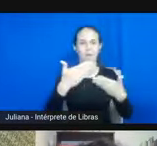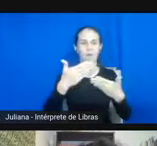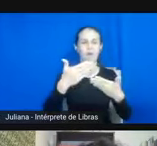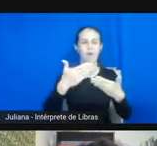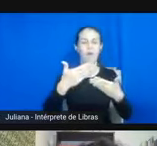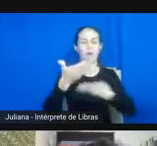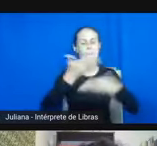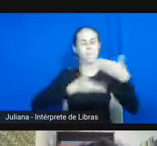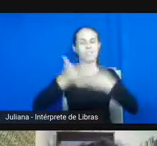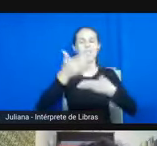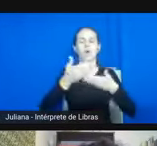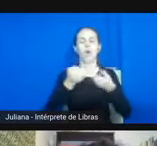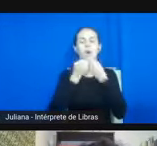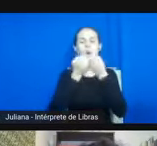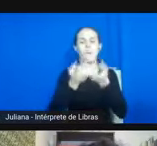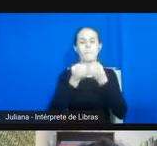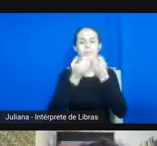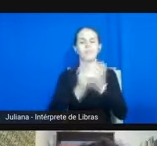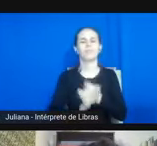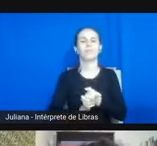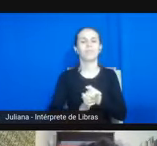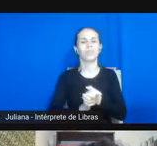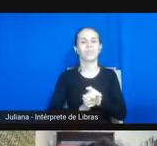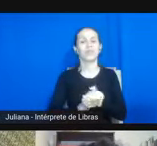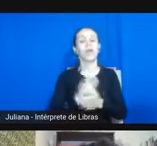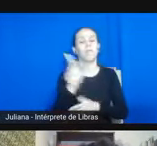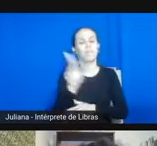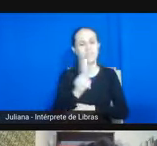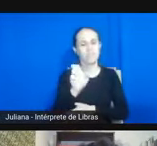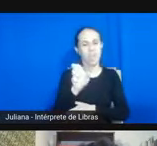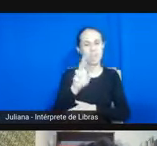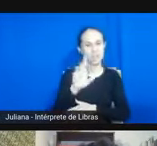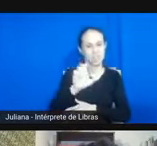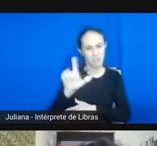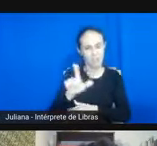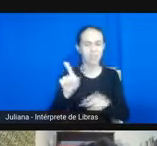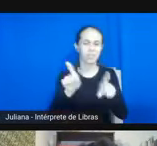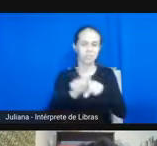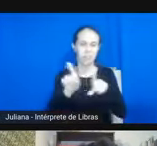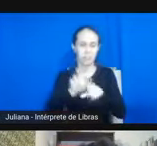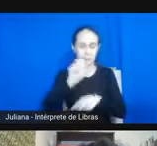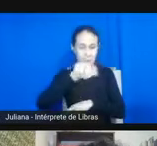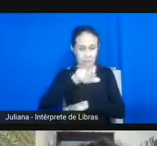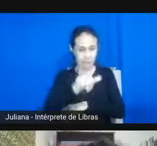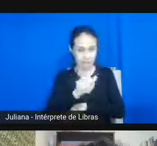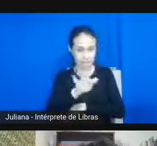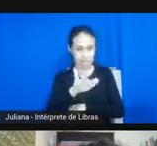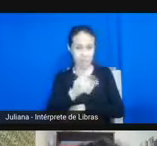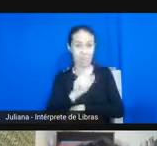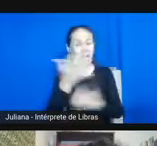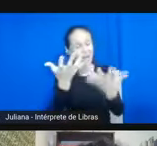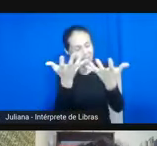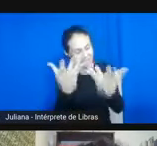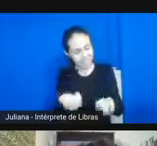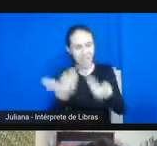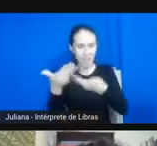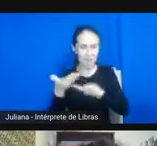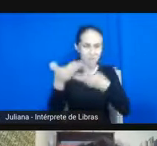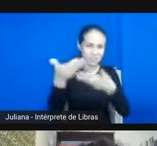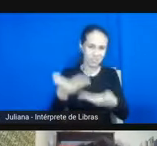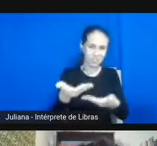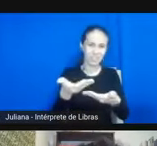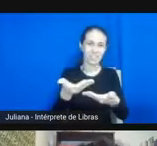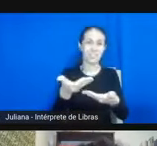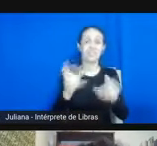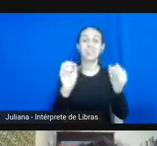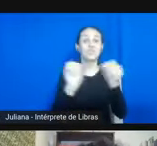comentou várias coisas mais uma vez professora Cheryl e a professora Ana Flávia que aceitaram o nosso convite participaram deram praticamente uma aula